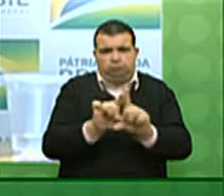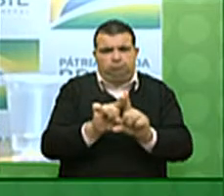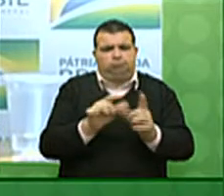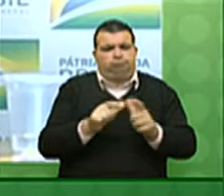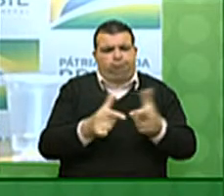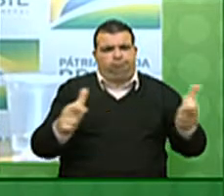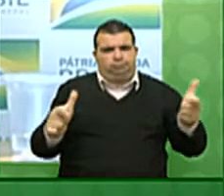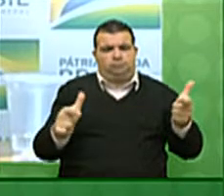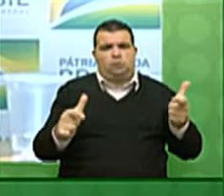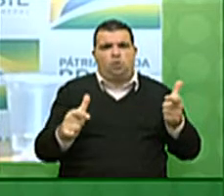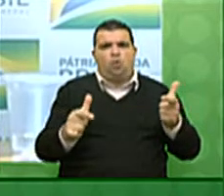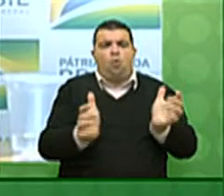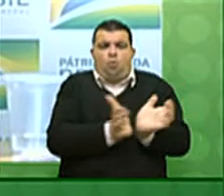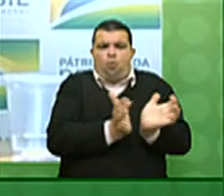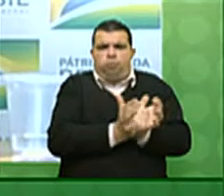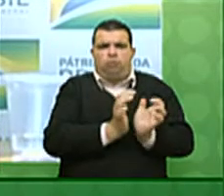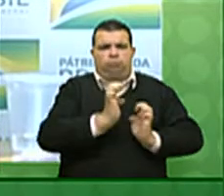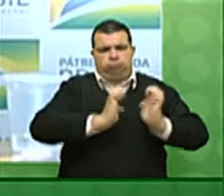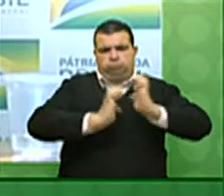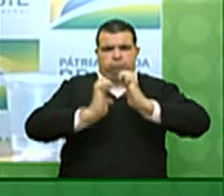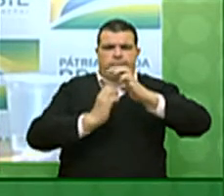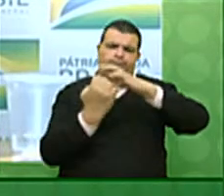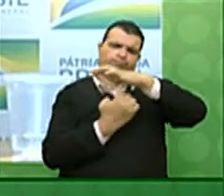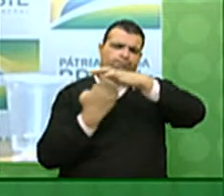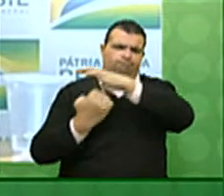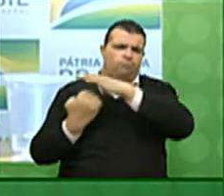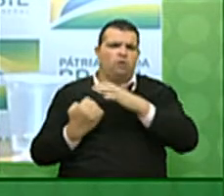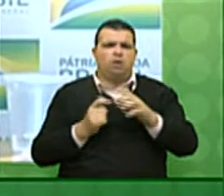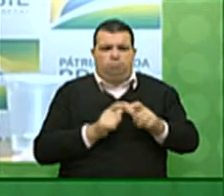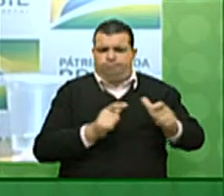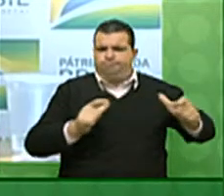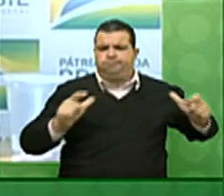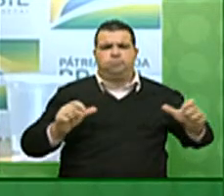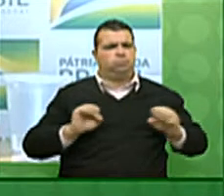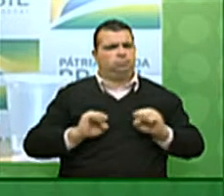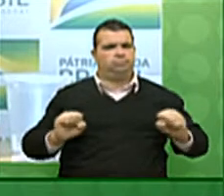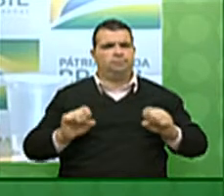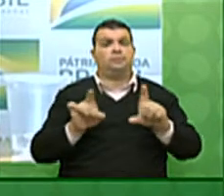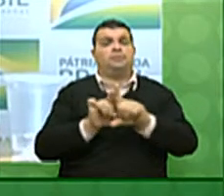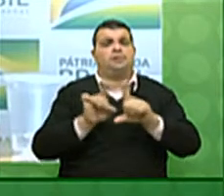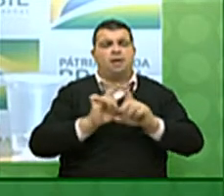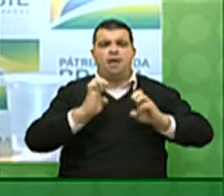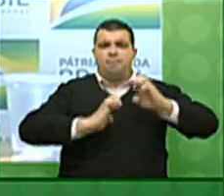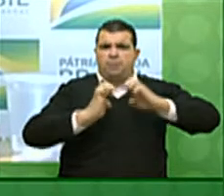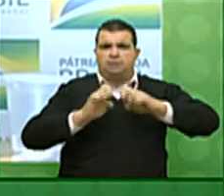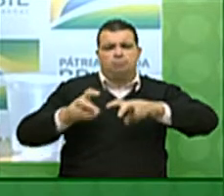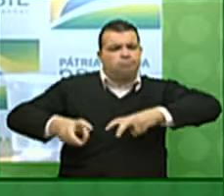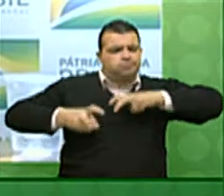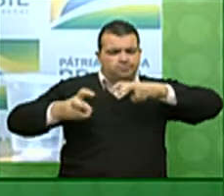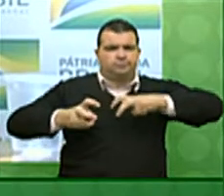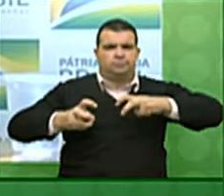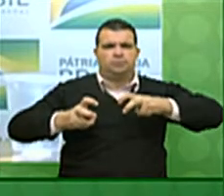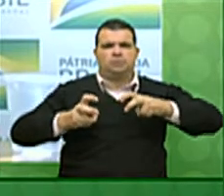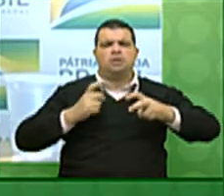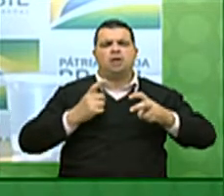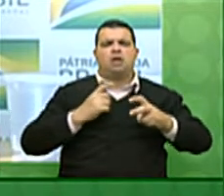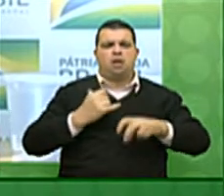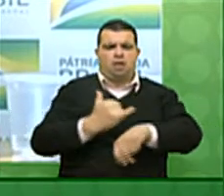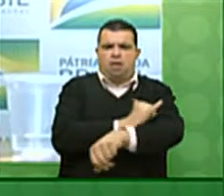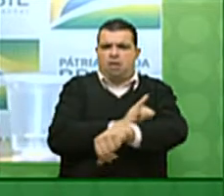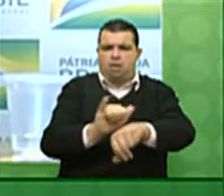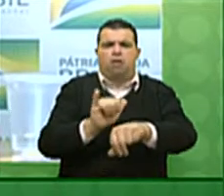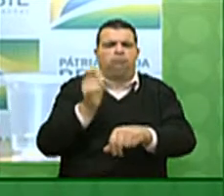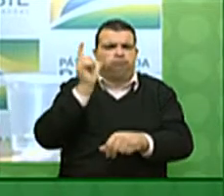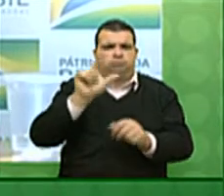industrial sólida e um agronegócio que se tornou estratégico para a segurança